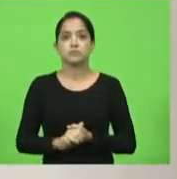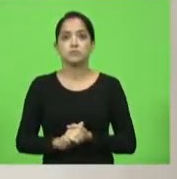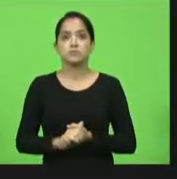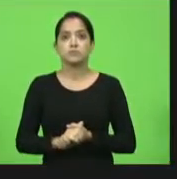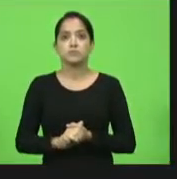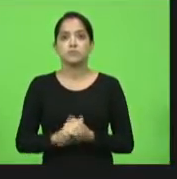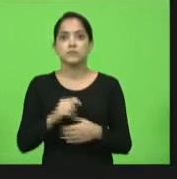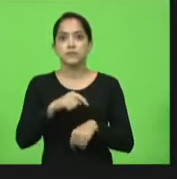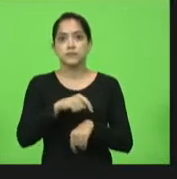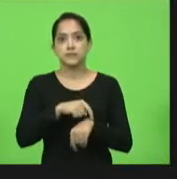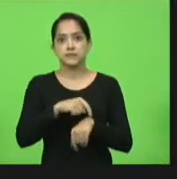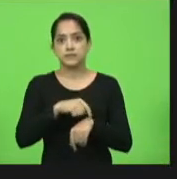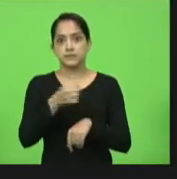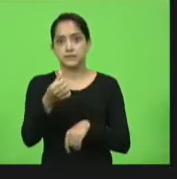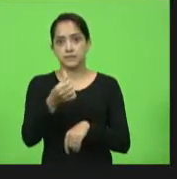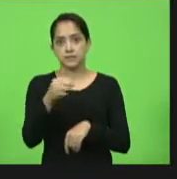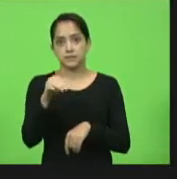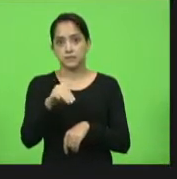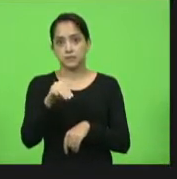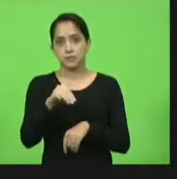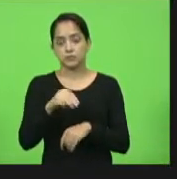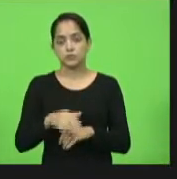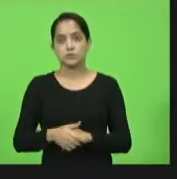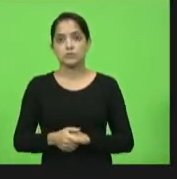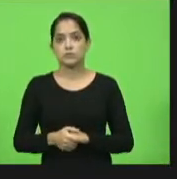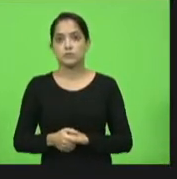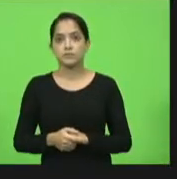Por seis minutos, deputado.